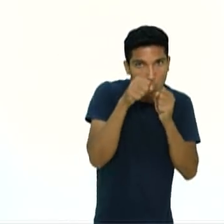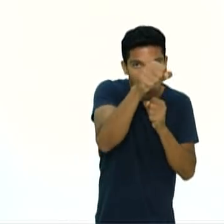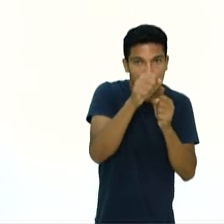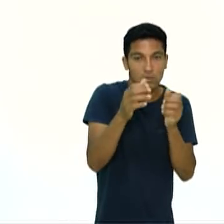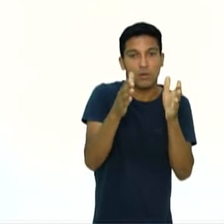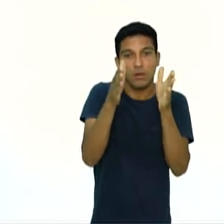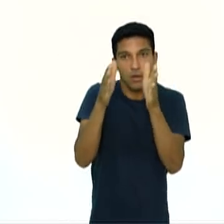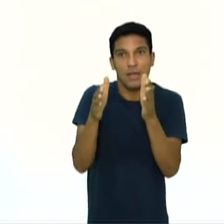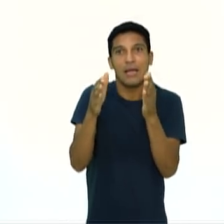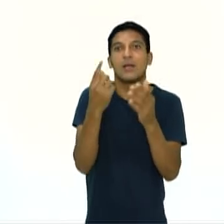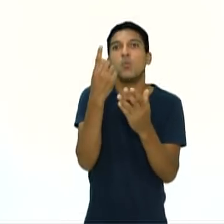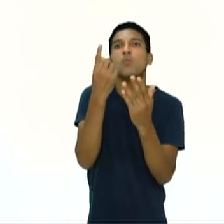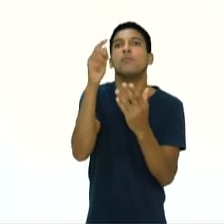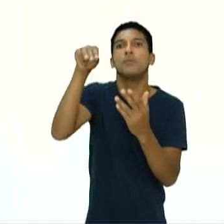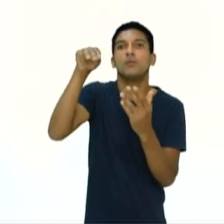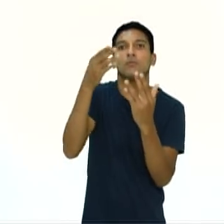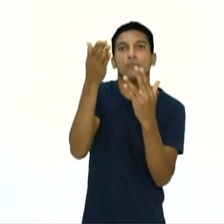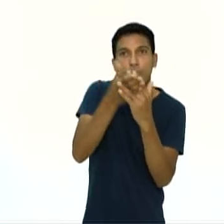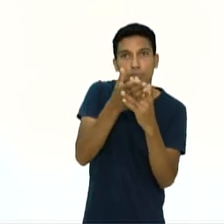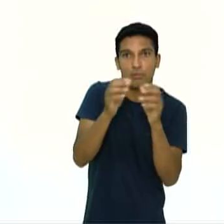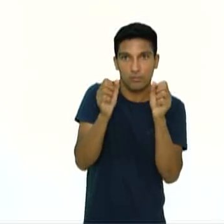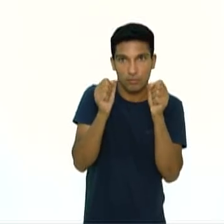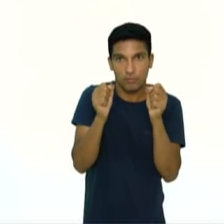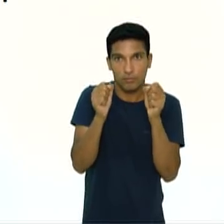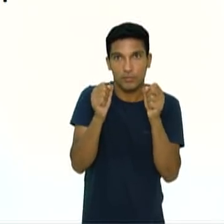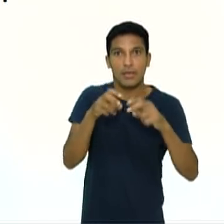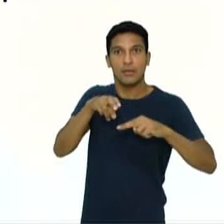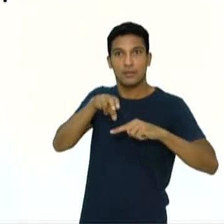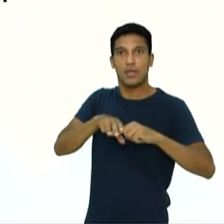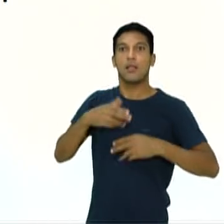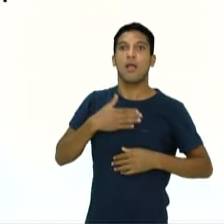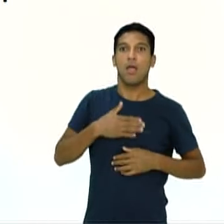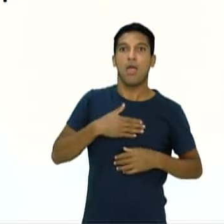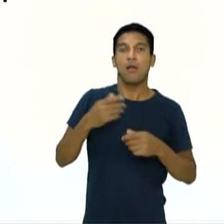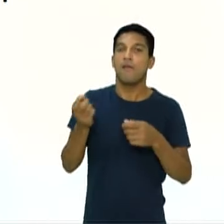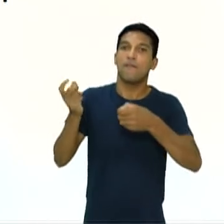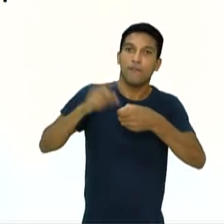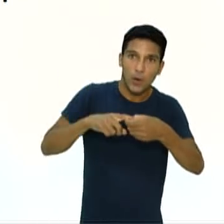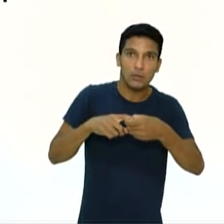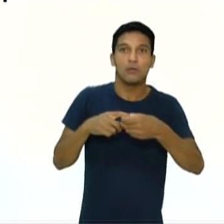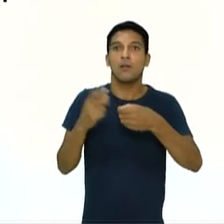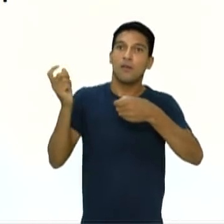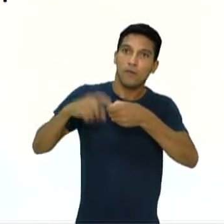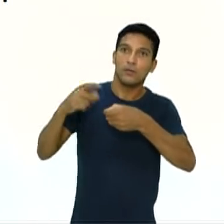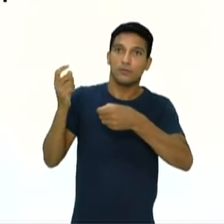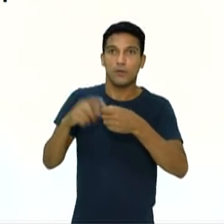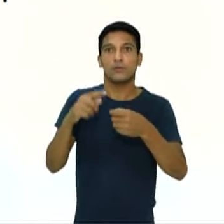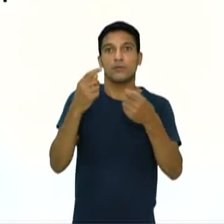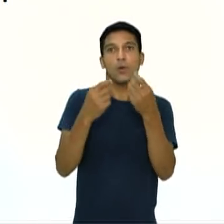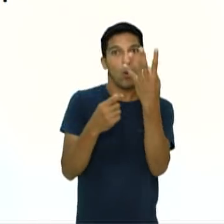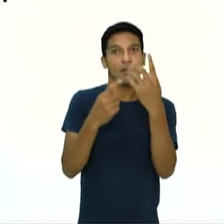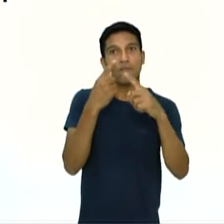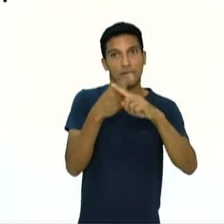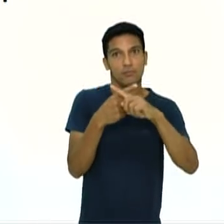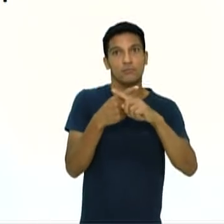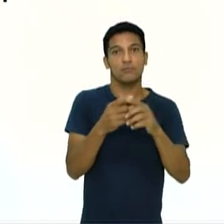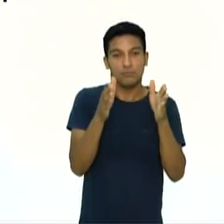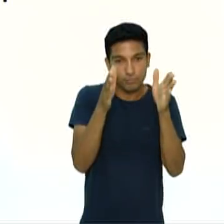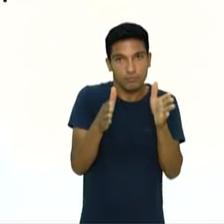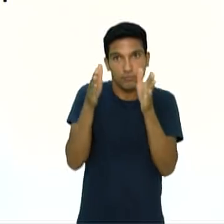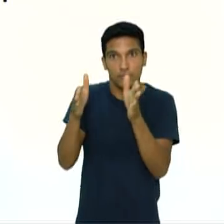intervalinho de 1 minuto para o boxeador se recuperar. São 5 árbitros que atribuem